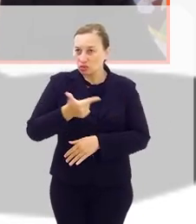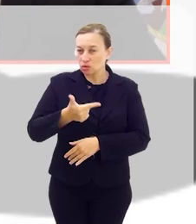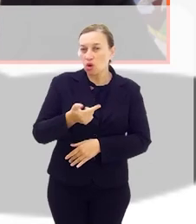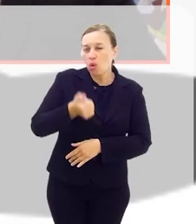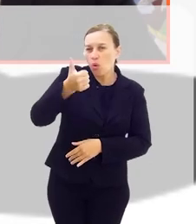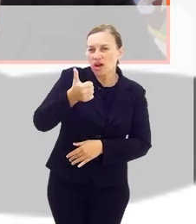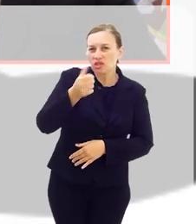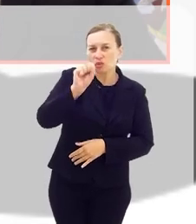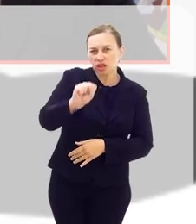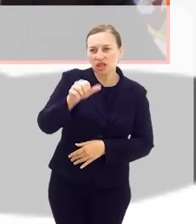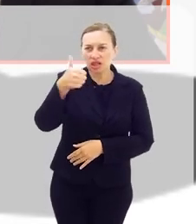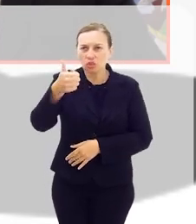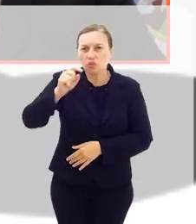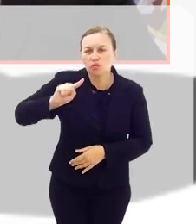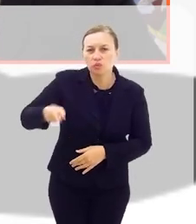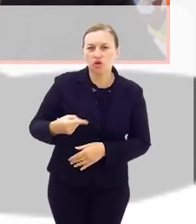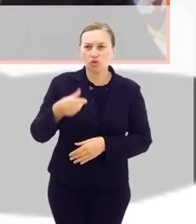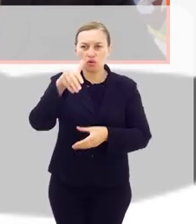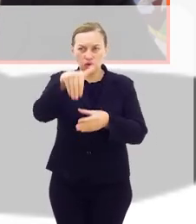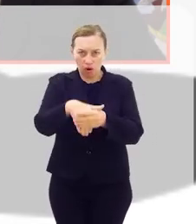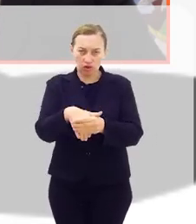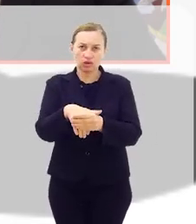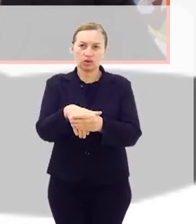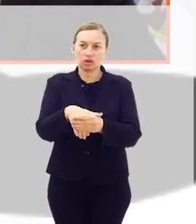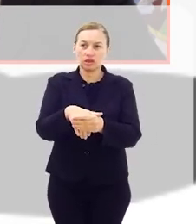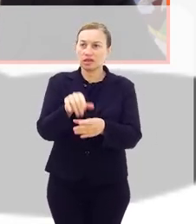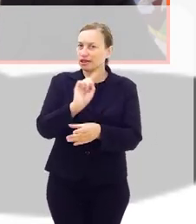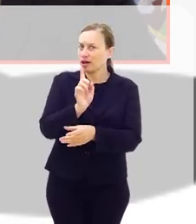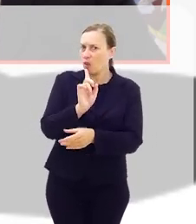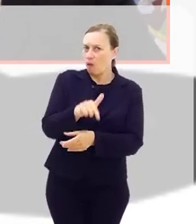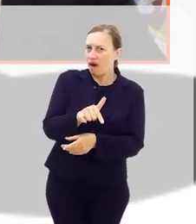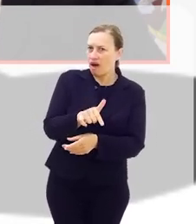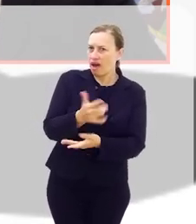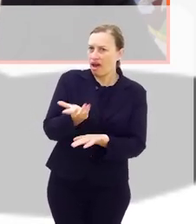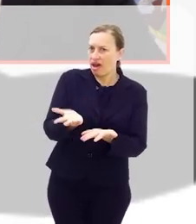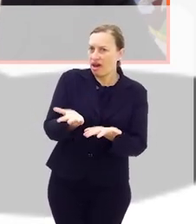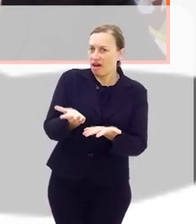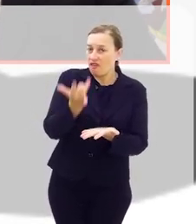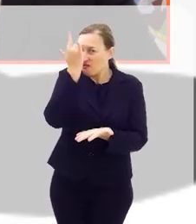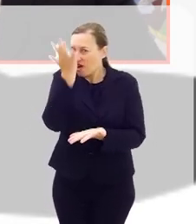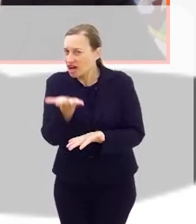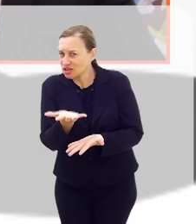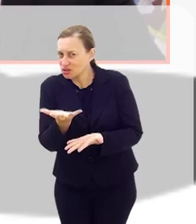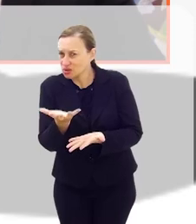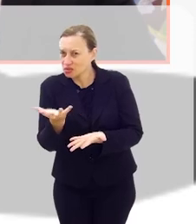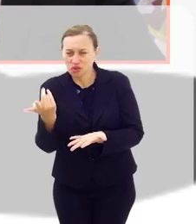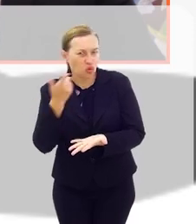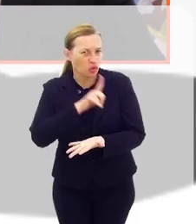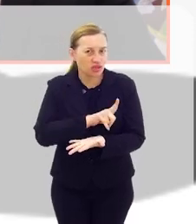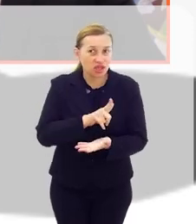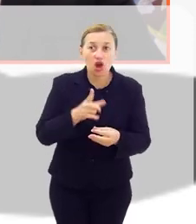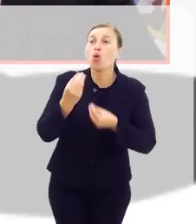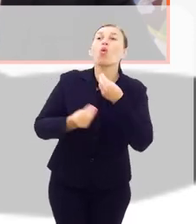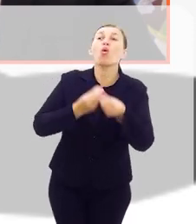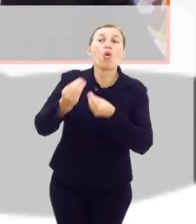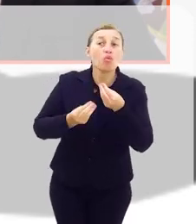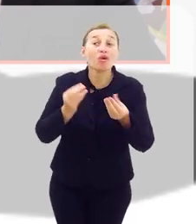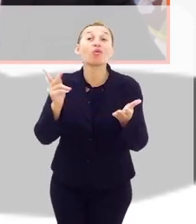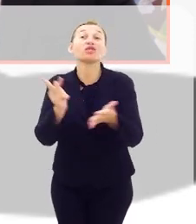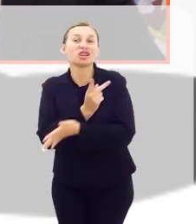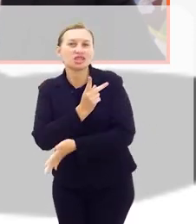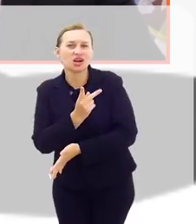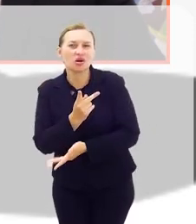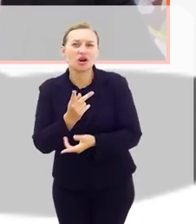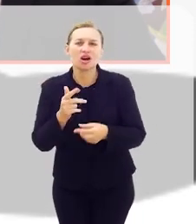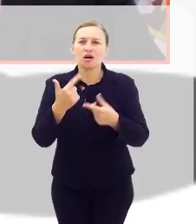o senhor teve quase 81 mil votos, o que não é, assim, a coisa mais fácil de se conseguir. Como é que foi?